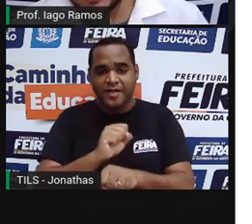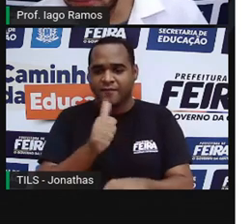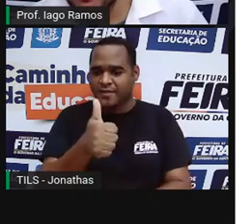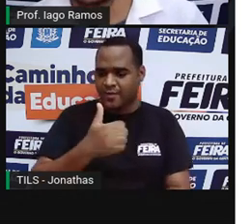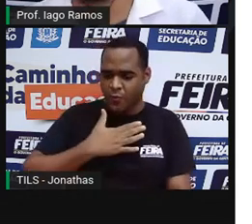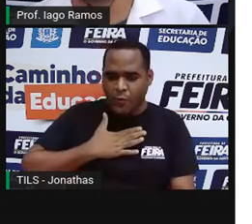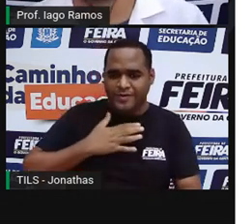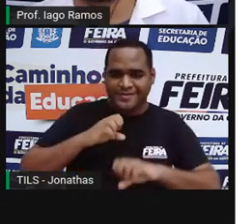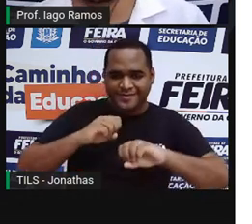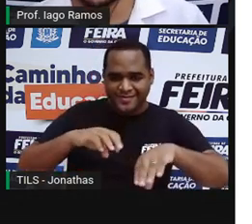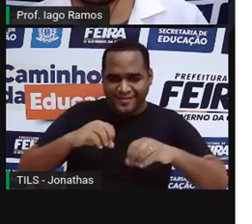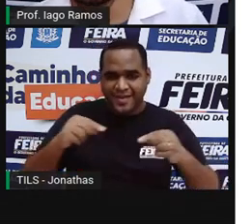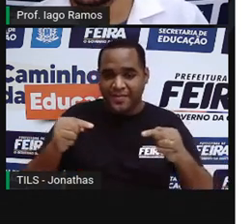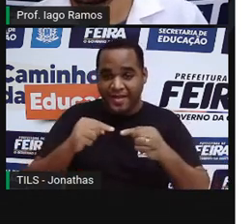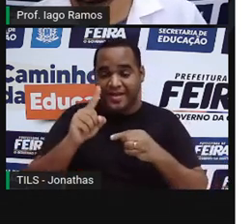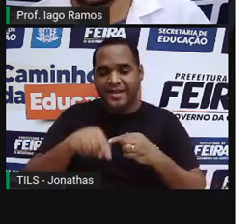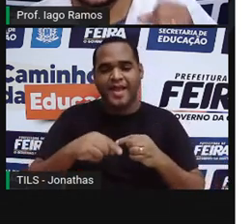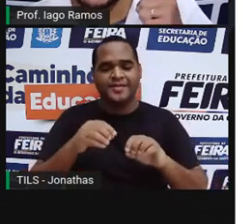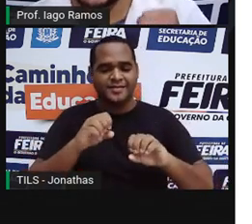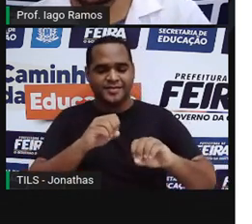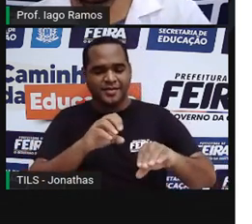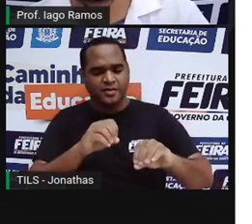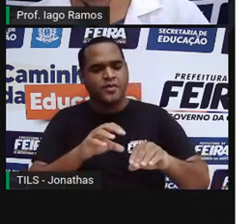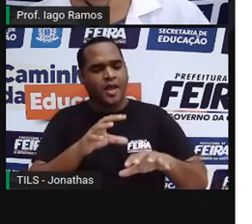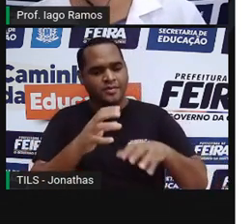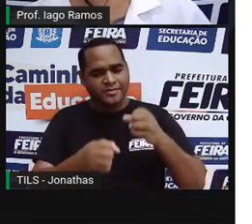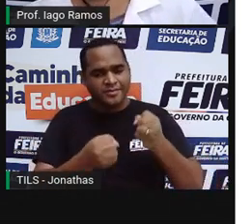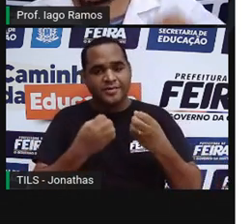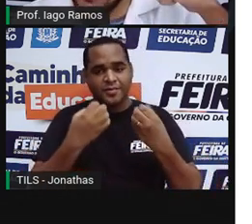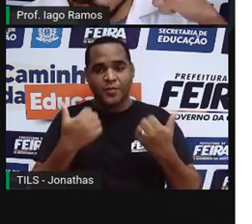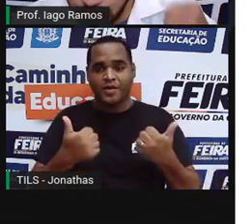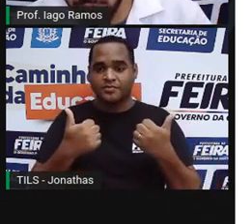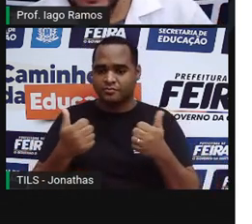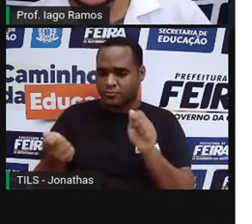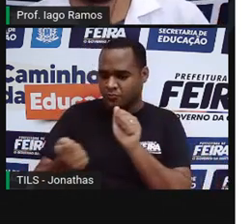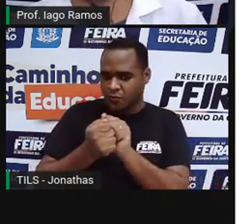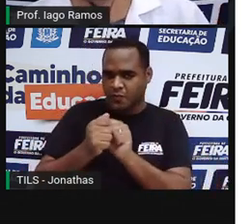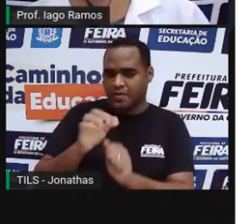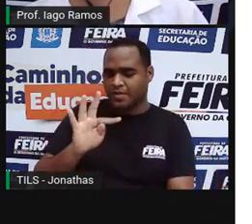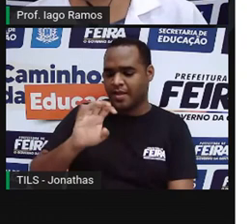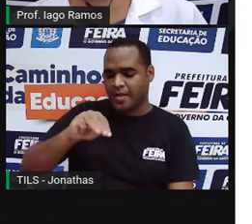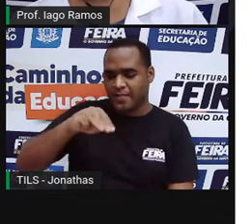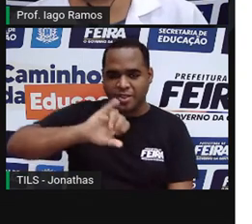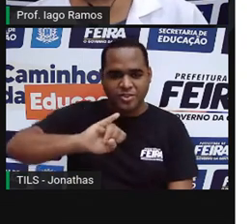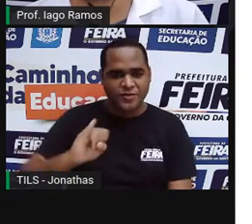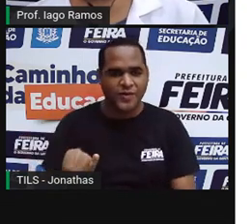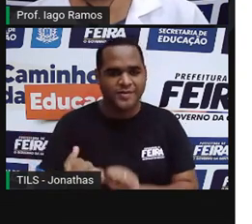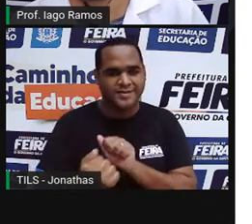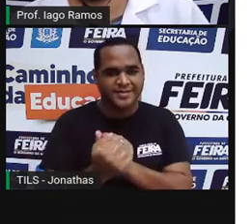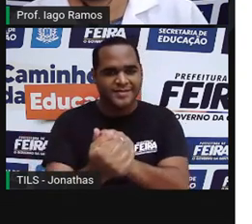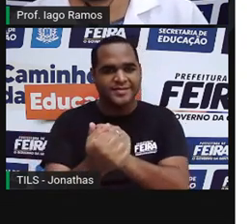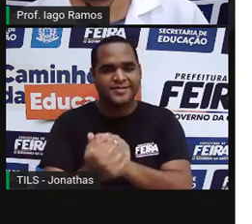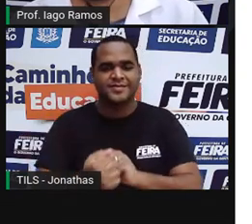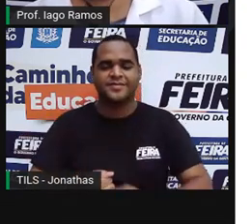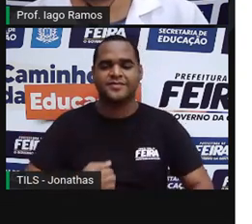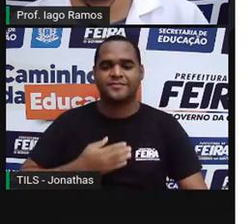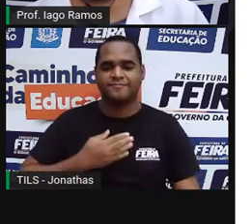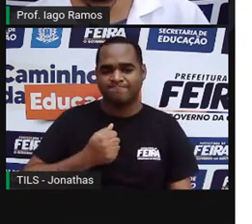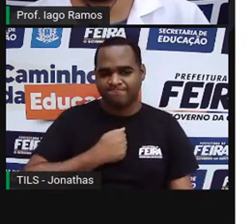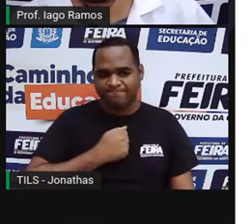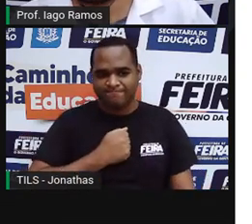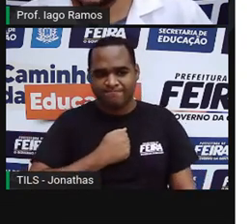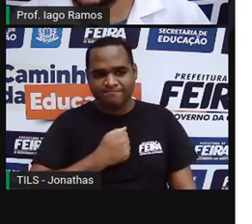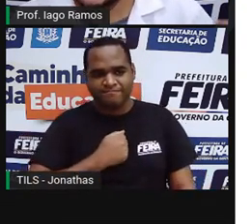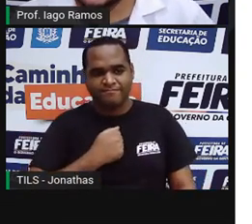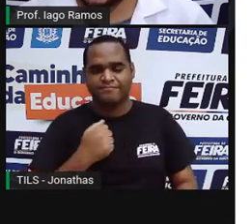curtido o conteúdo dessa aula, né? É nós. Estamos juntos aqui para tentar aprender a matemática da